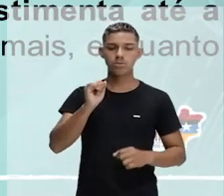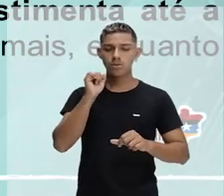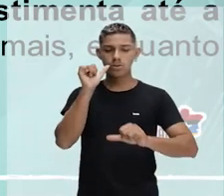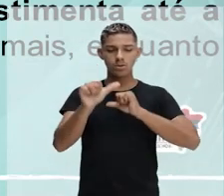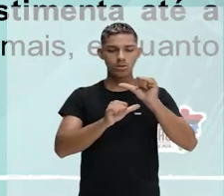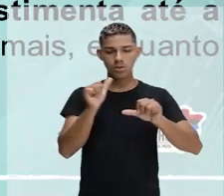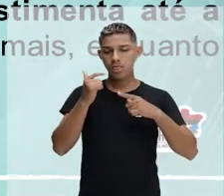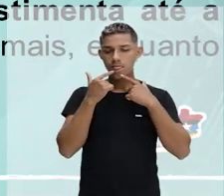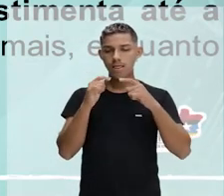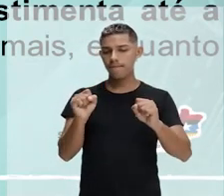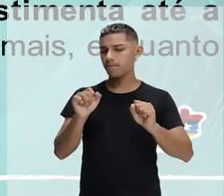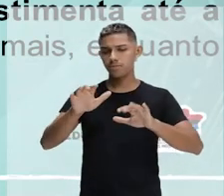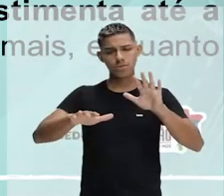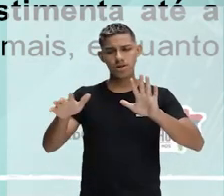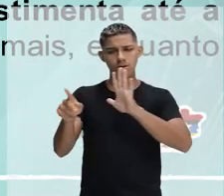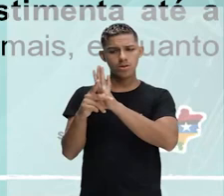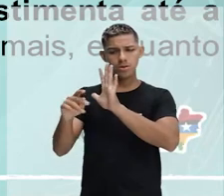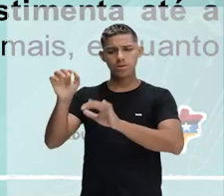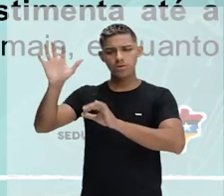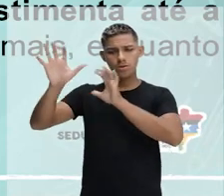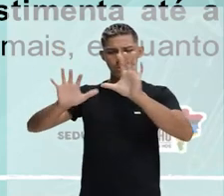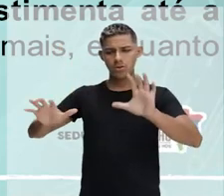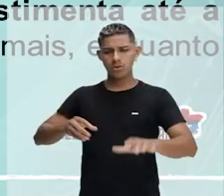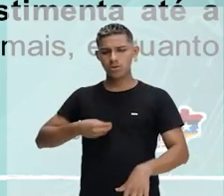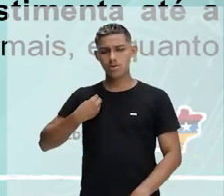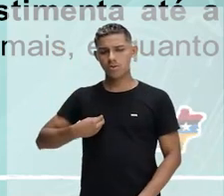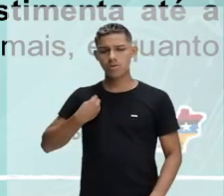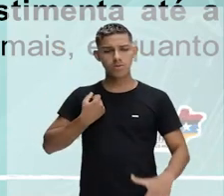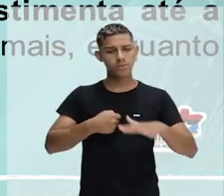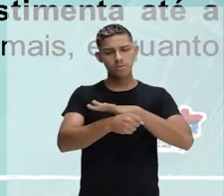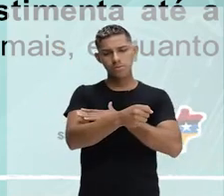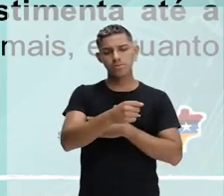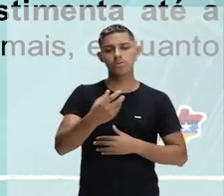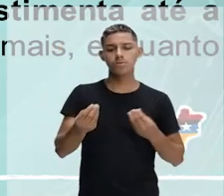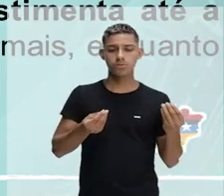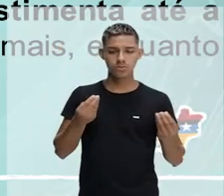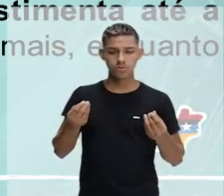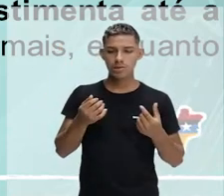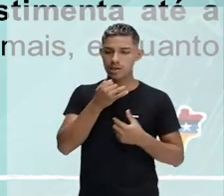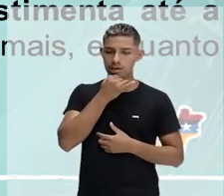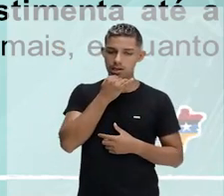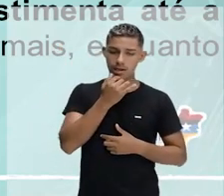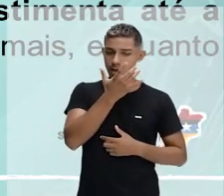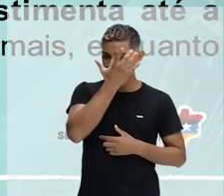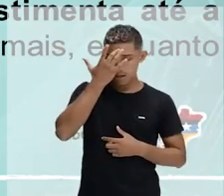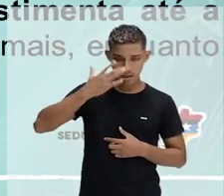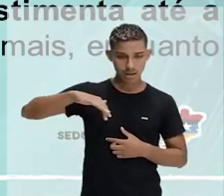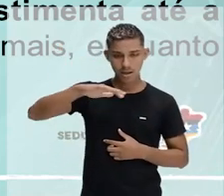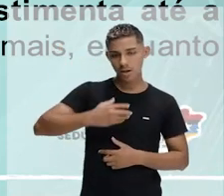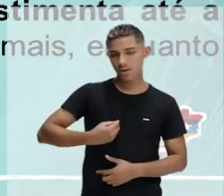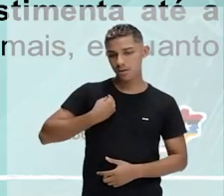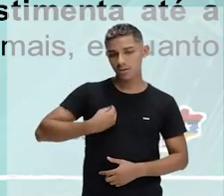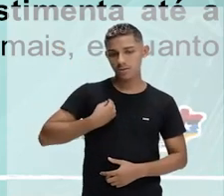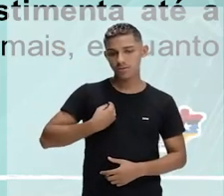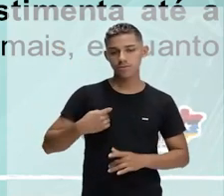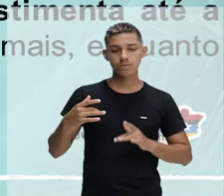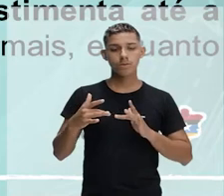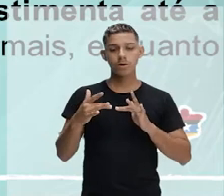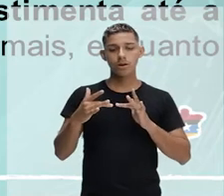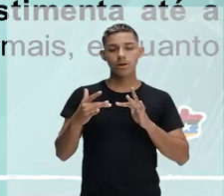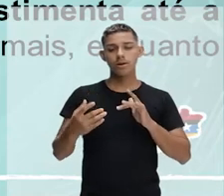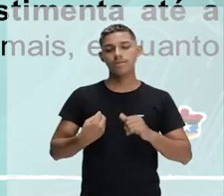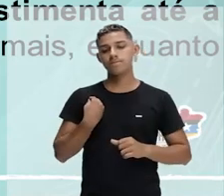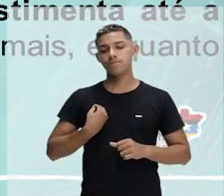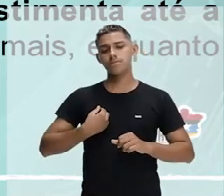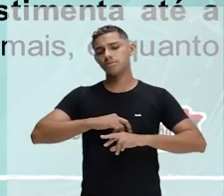falante vive, mas sim dos grupos sociais em que ele se insere. Ou seja, das pessoas com que ele convive. São as variedades